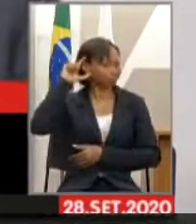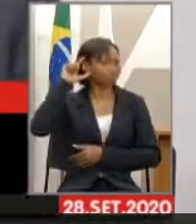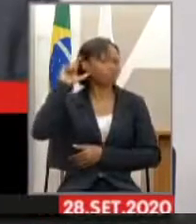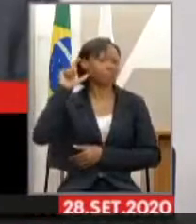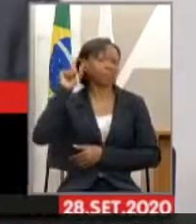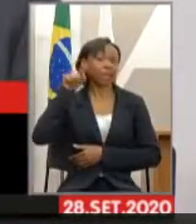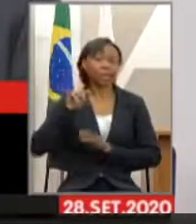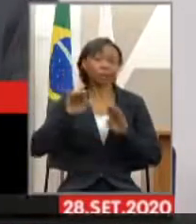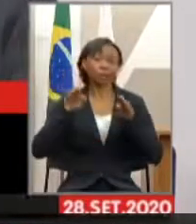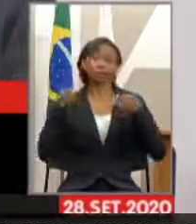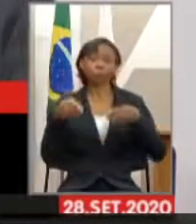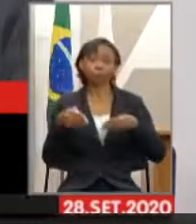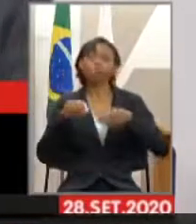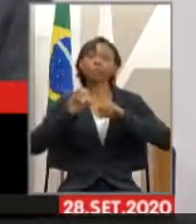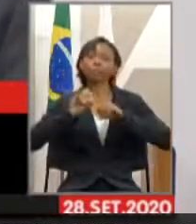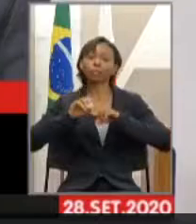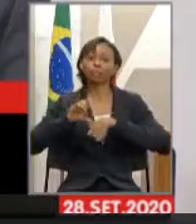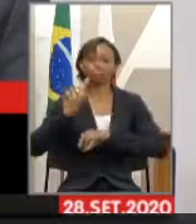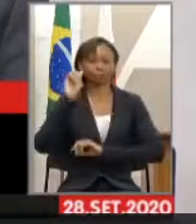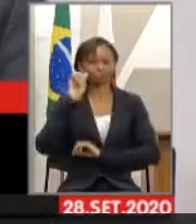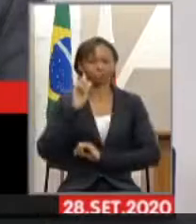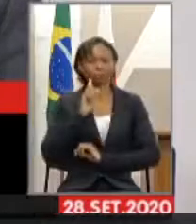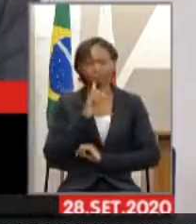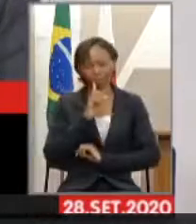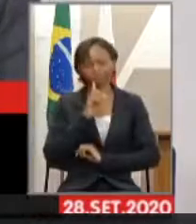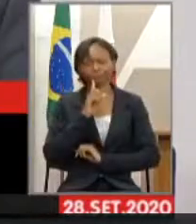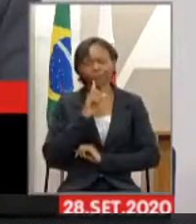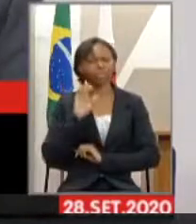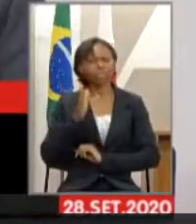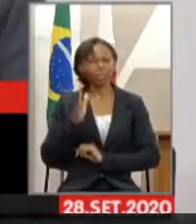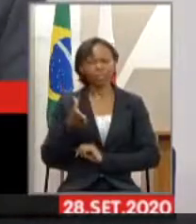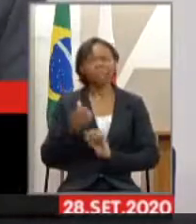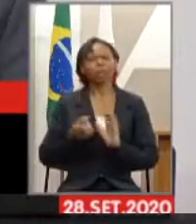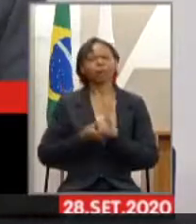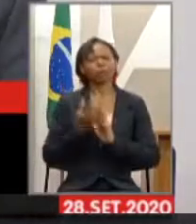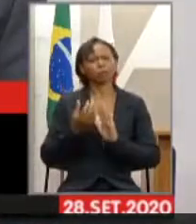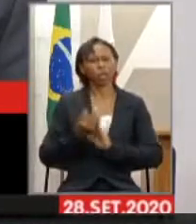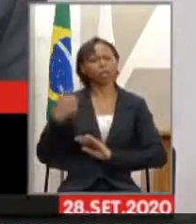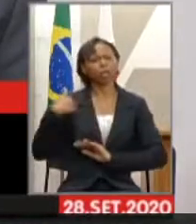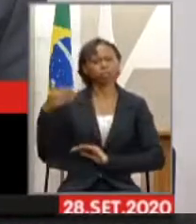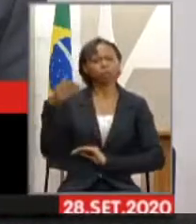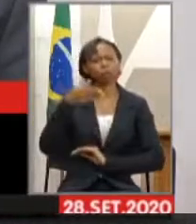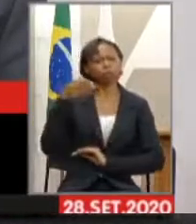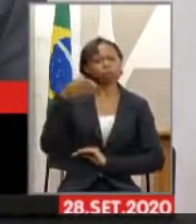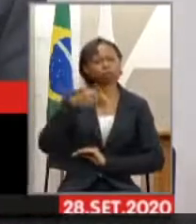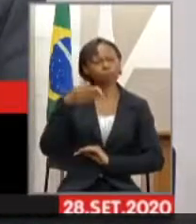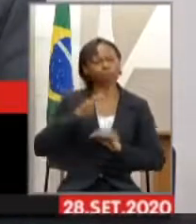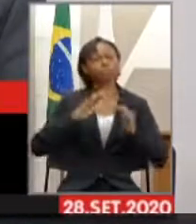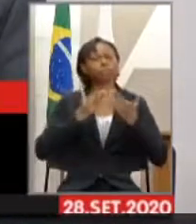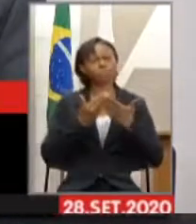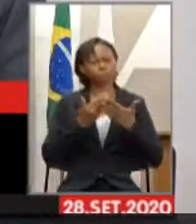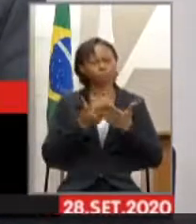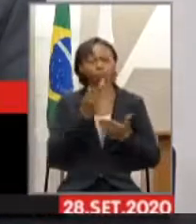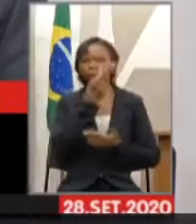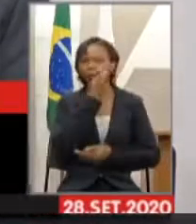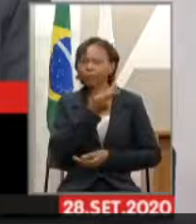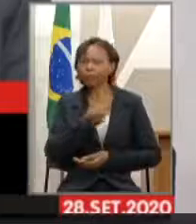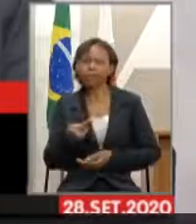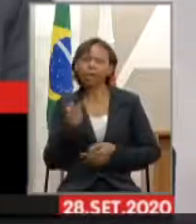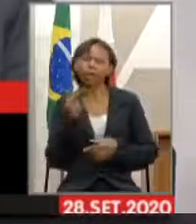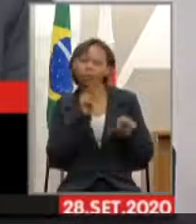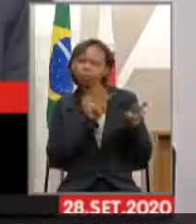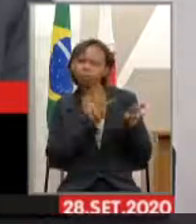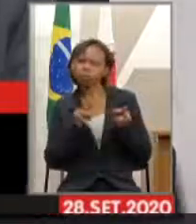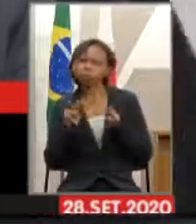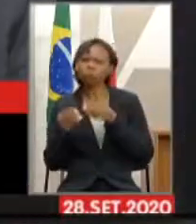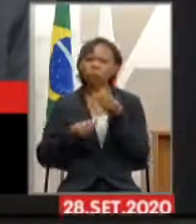voltada para o ensino dos surdos. Já por várias vezes estive na escola, visitando, entendendo o processo que